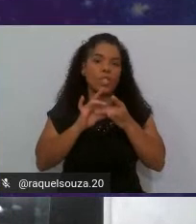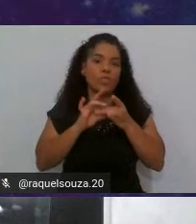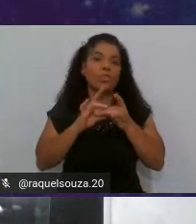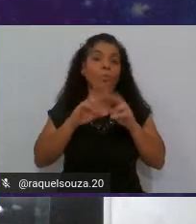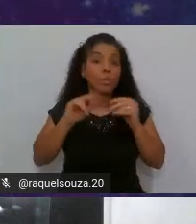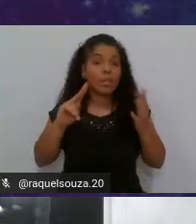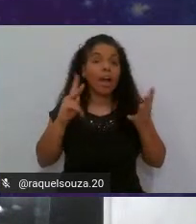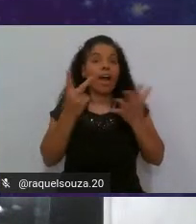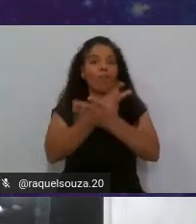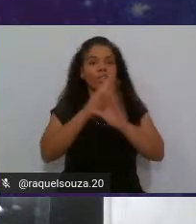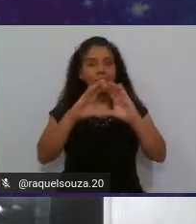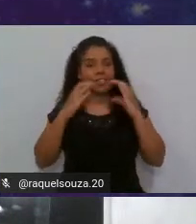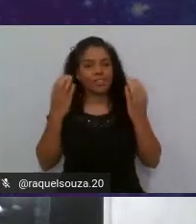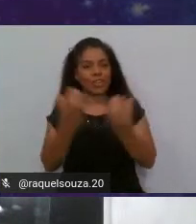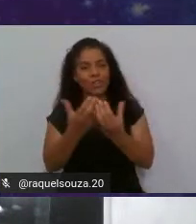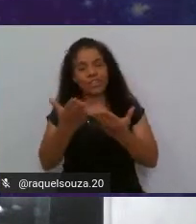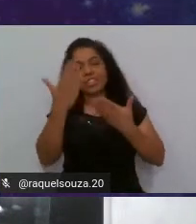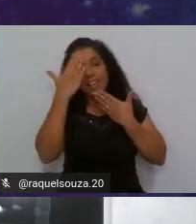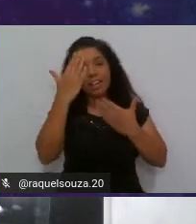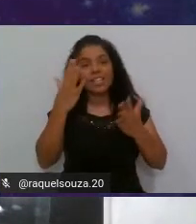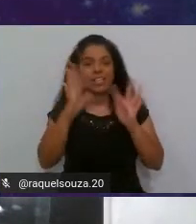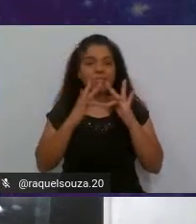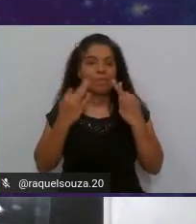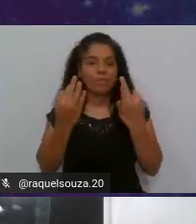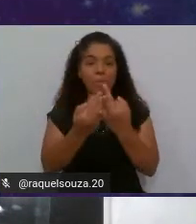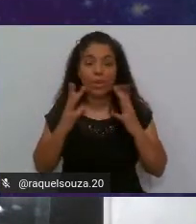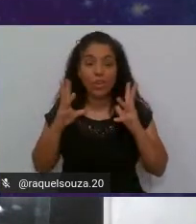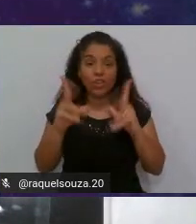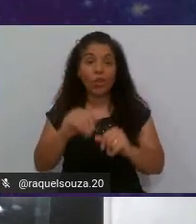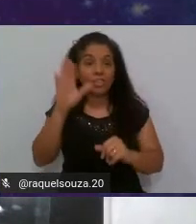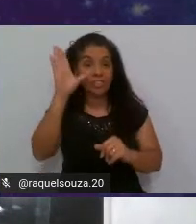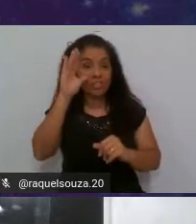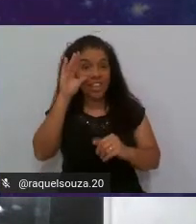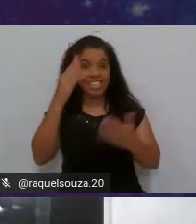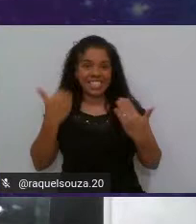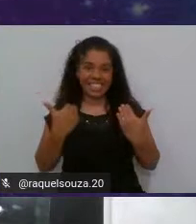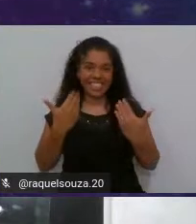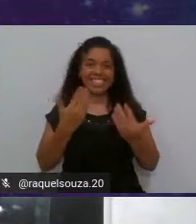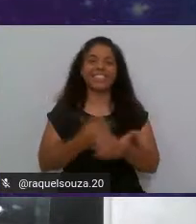aconteceu, agradeço aos meus familiares que estão todos aí assistindo,